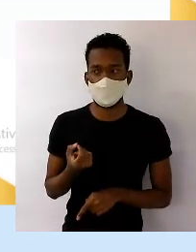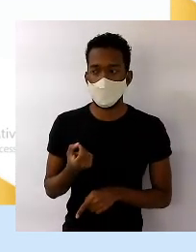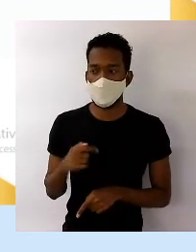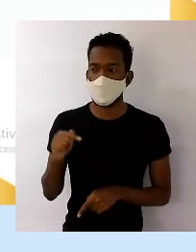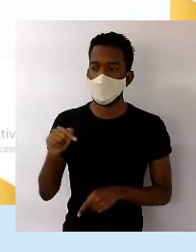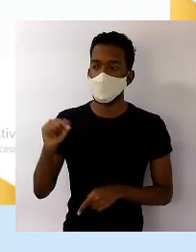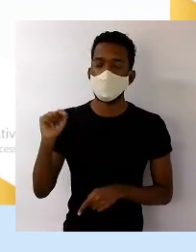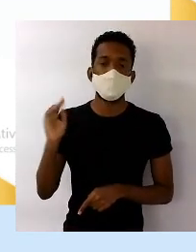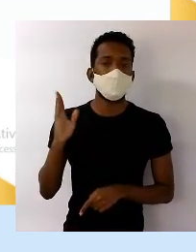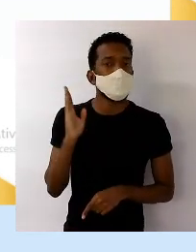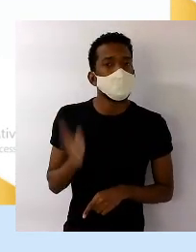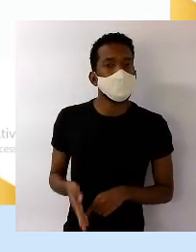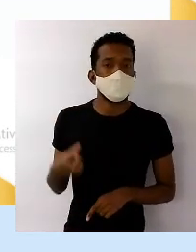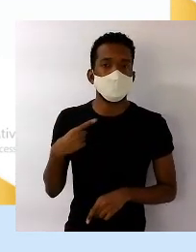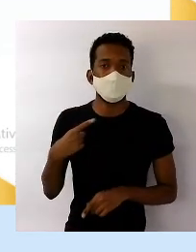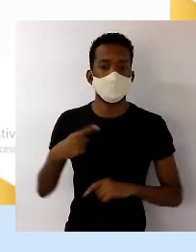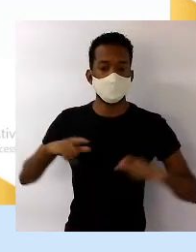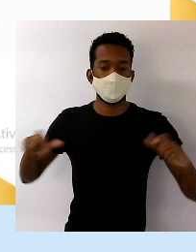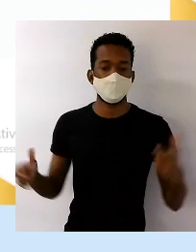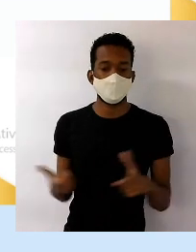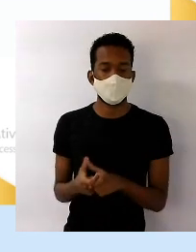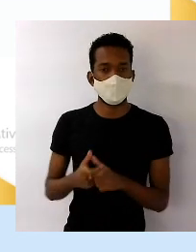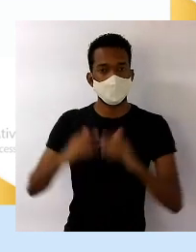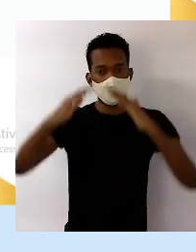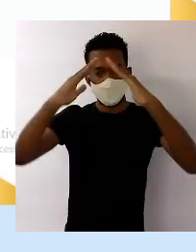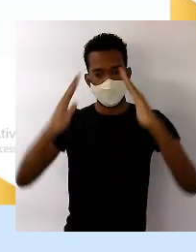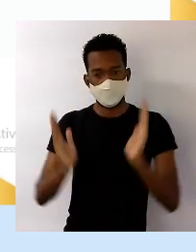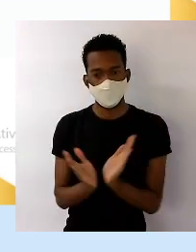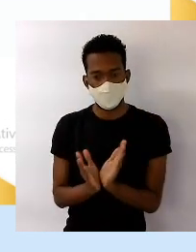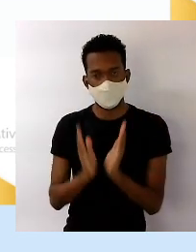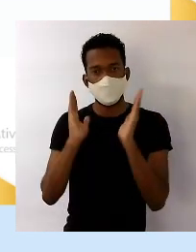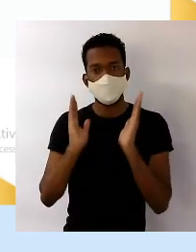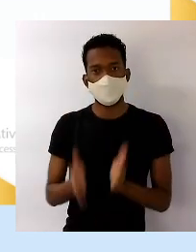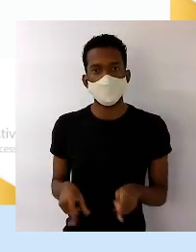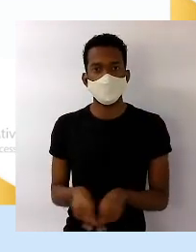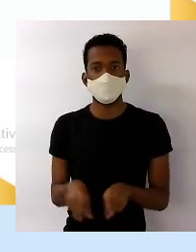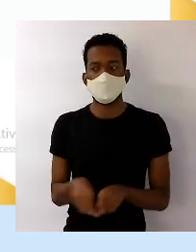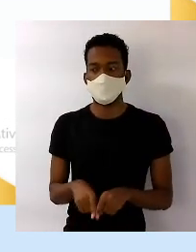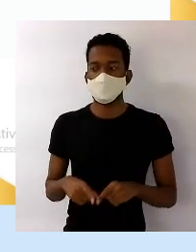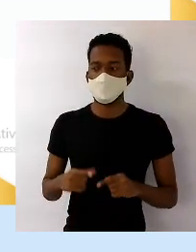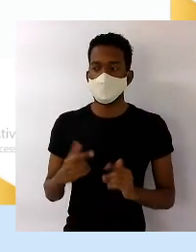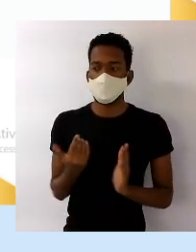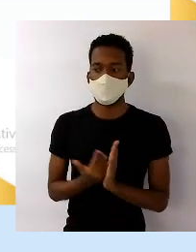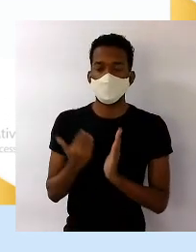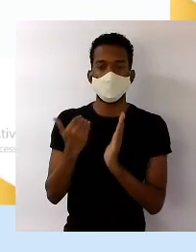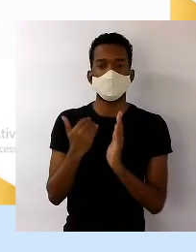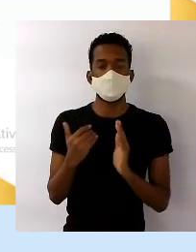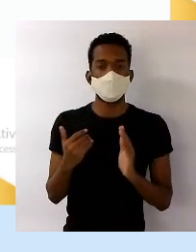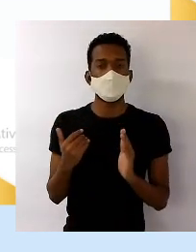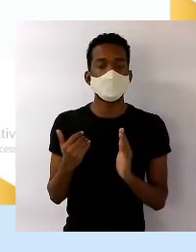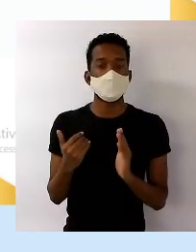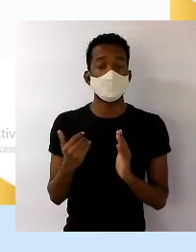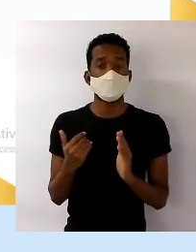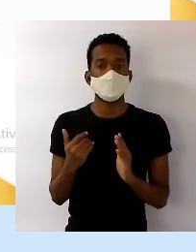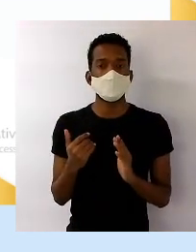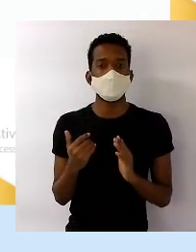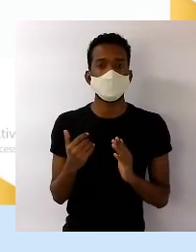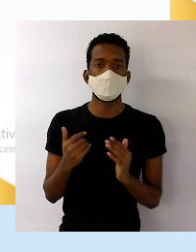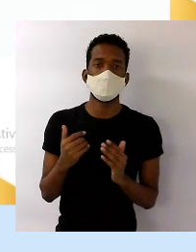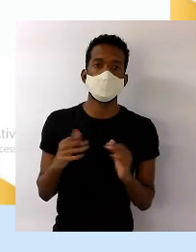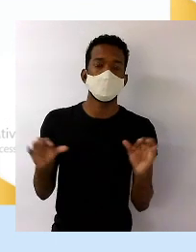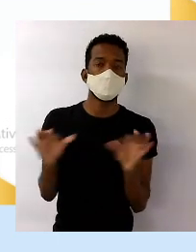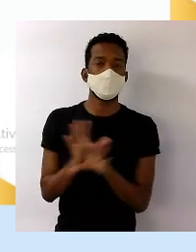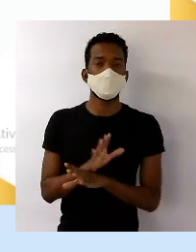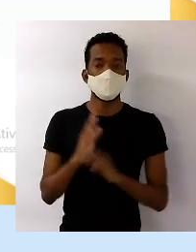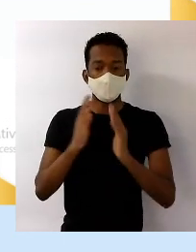apresentou uma redução da base e um encorpamento do meio da estrutura etária. A